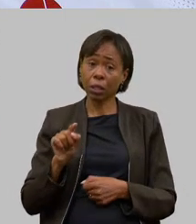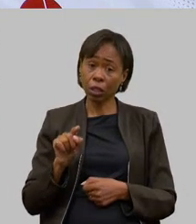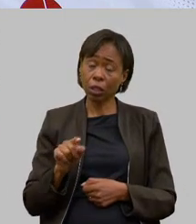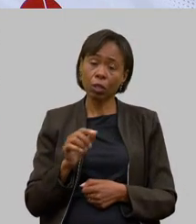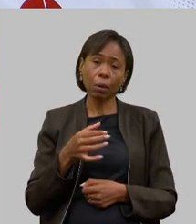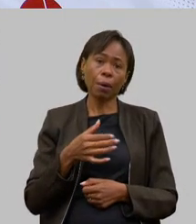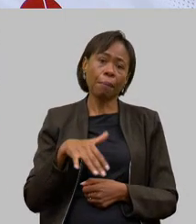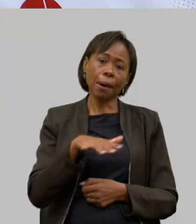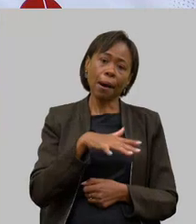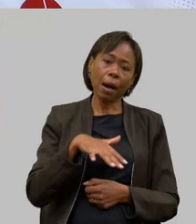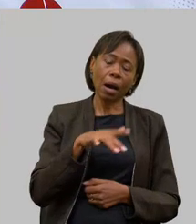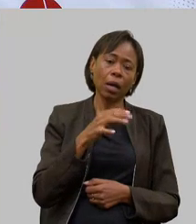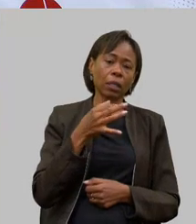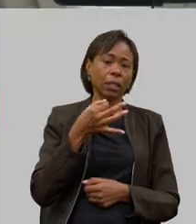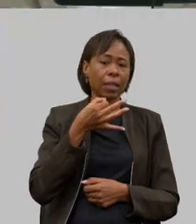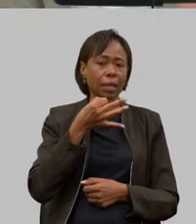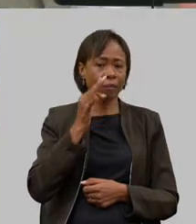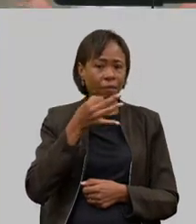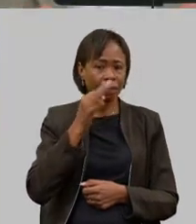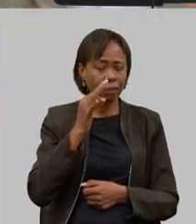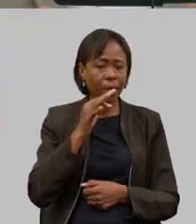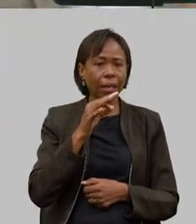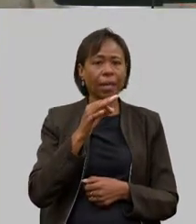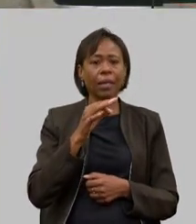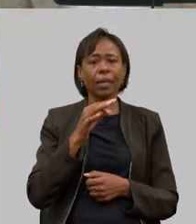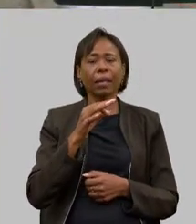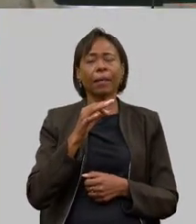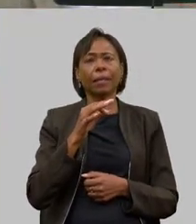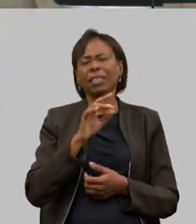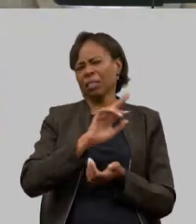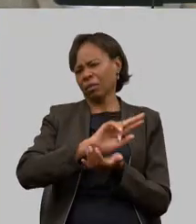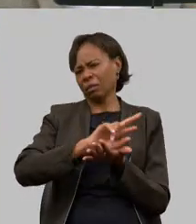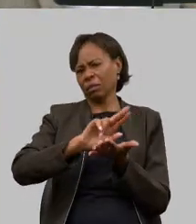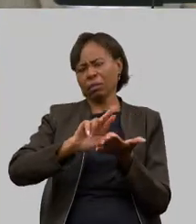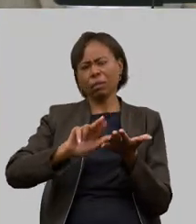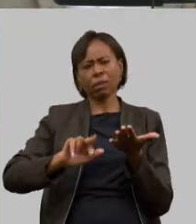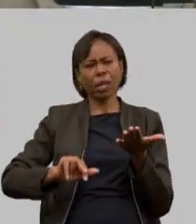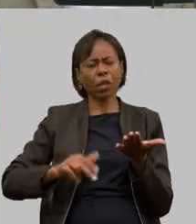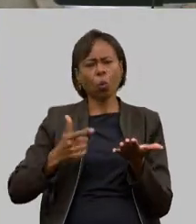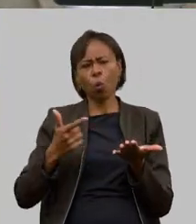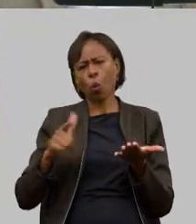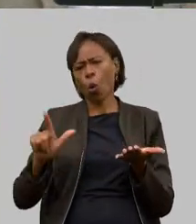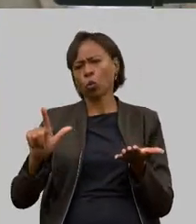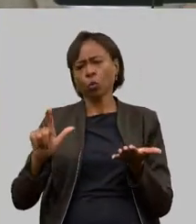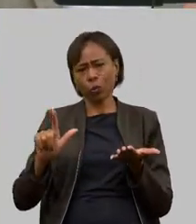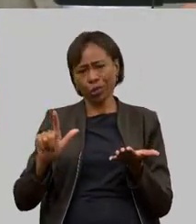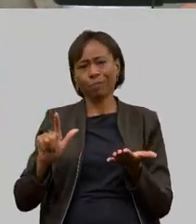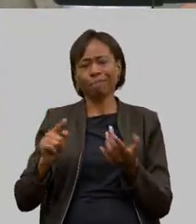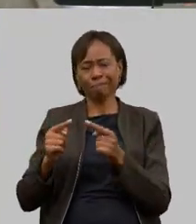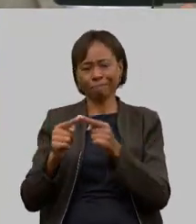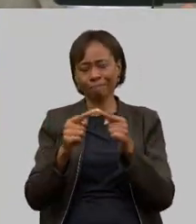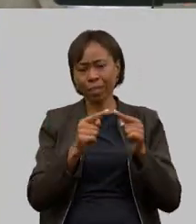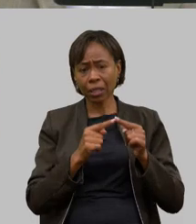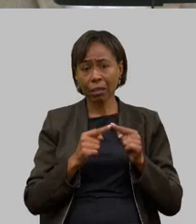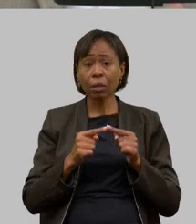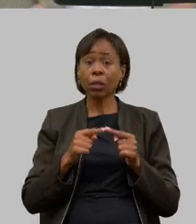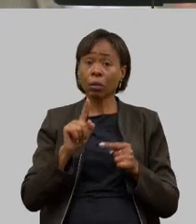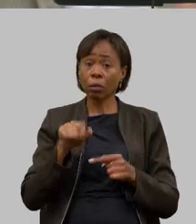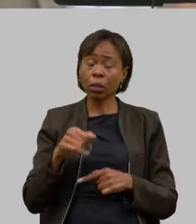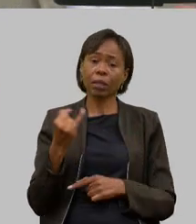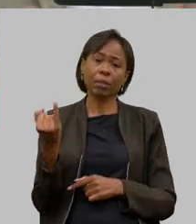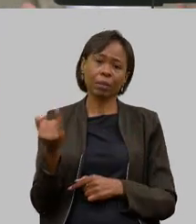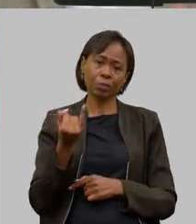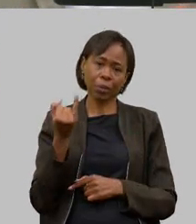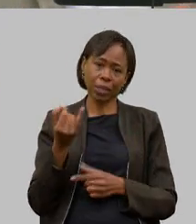disso para várias outras culturas então assim é muito importante nós